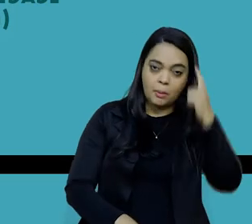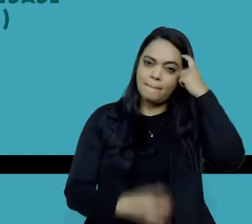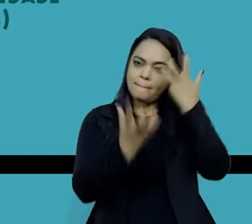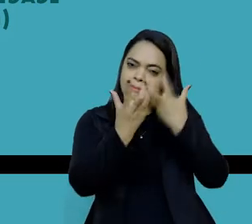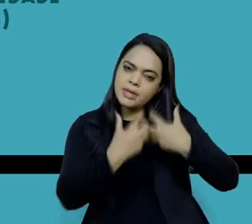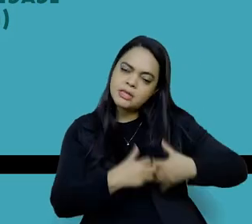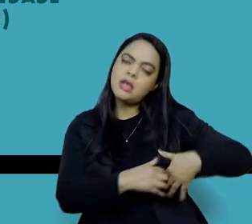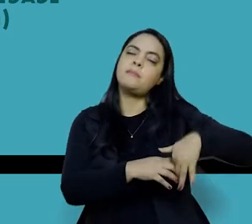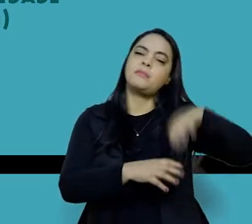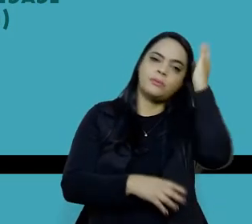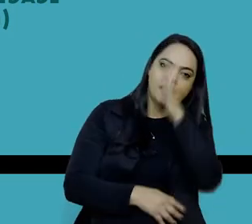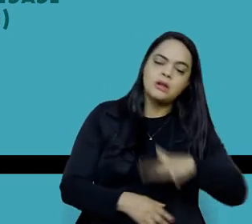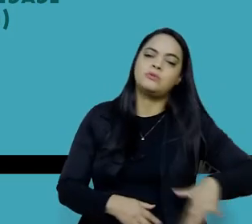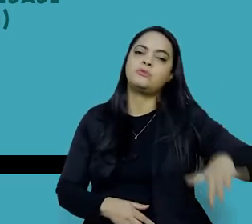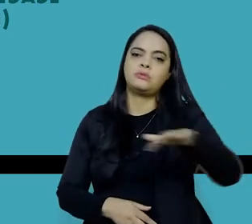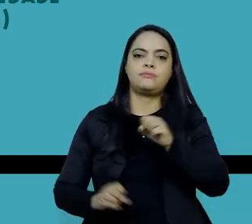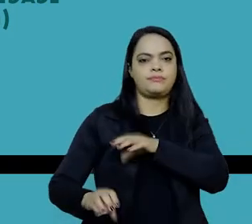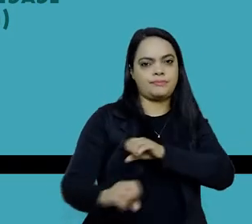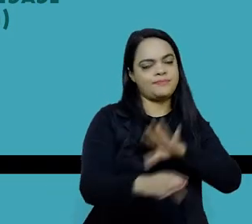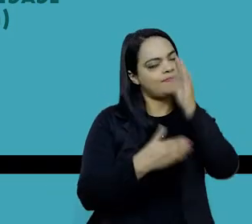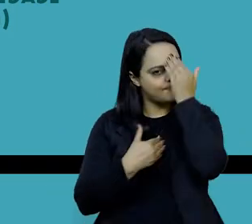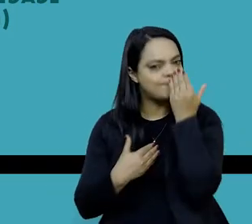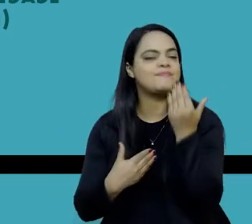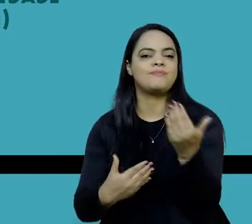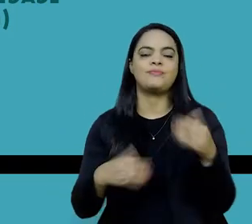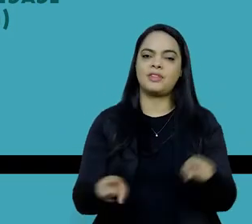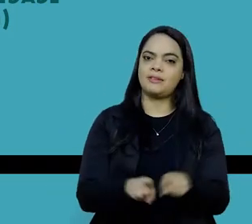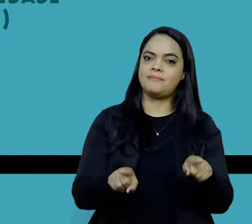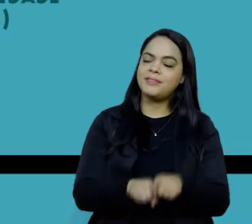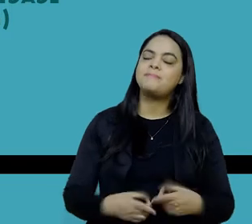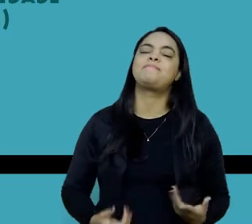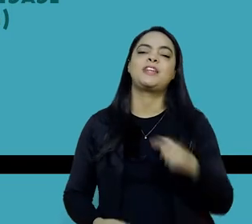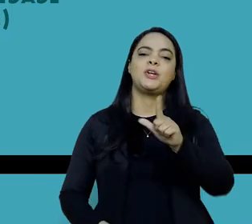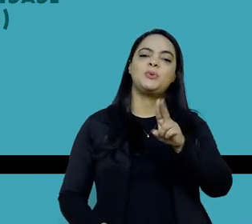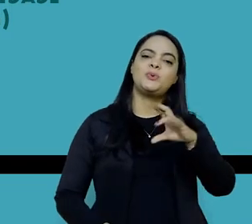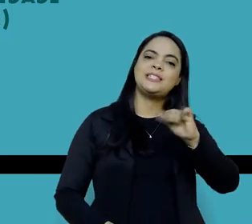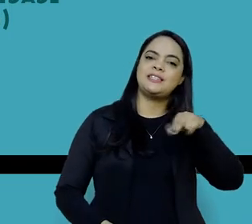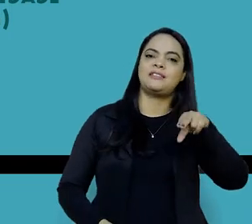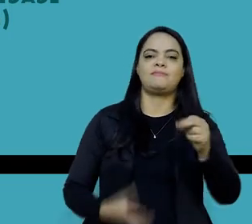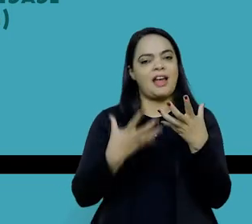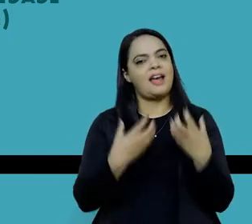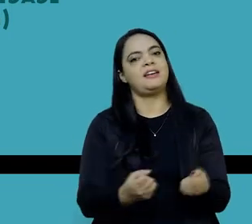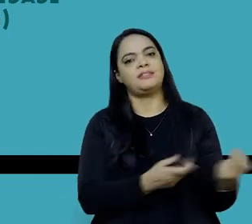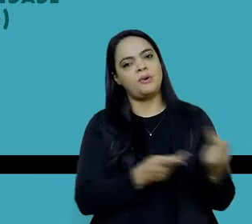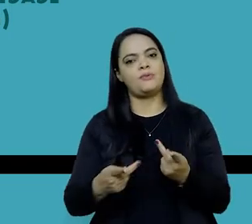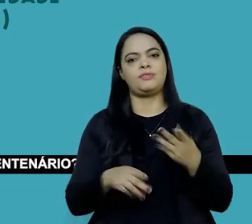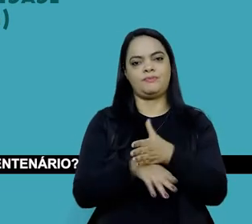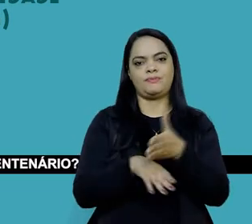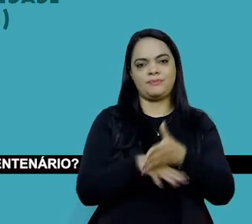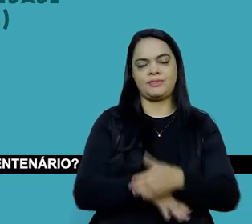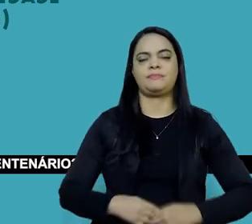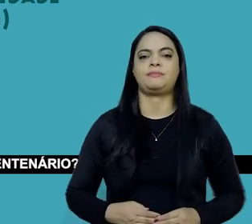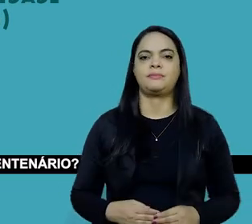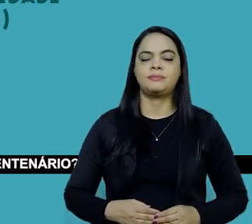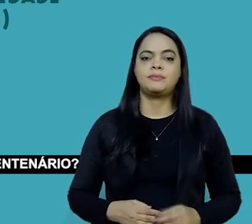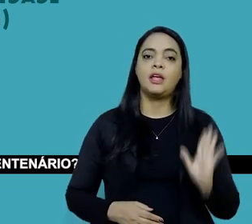brasileiro e educação. Agradeço, agradecemos o Luciano pela disponibilidade de conversar conosco. Eu